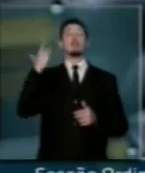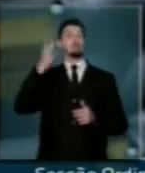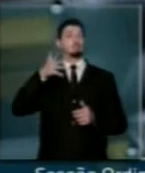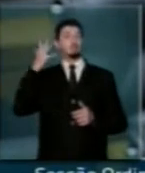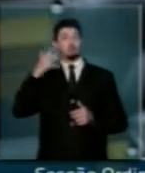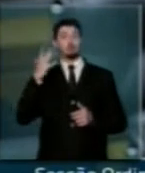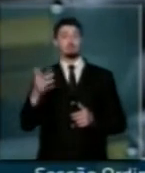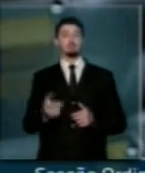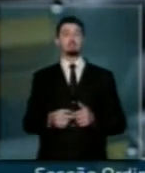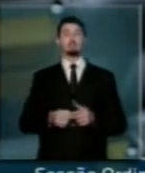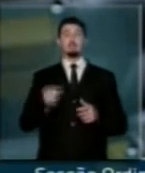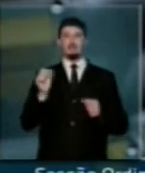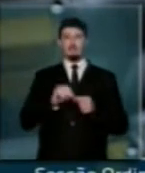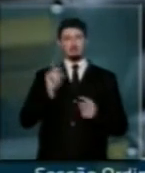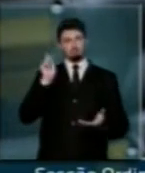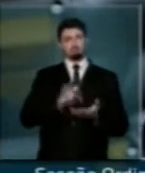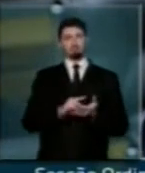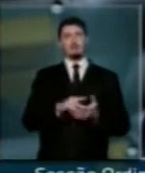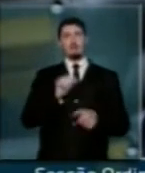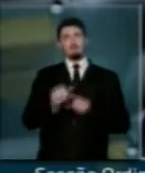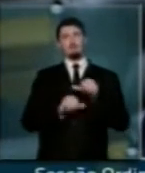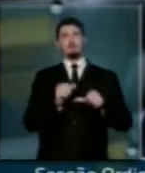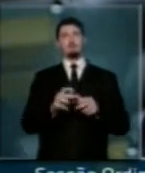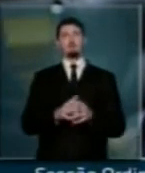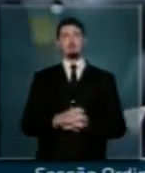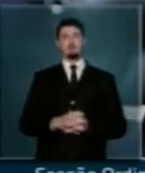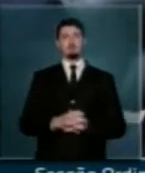para se fazer essas reformas.